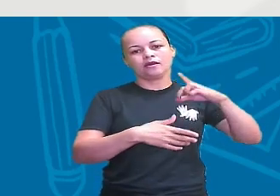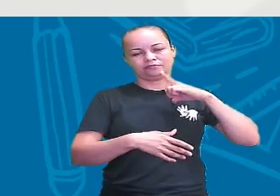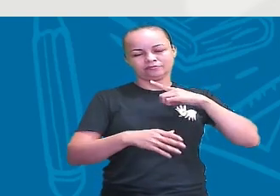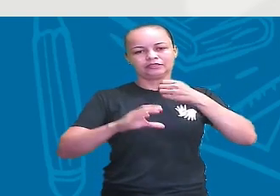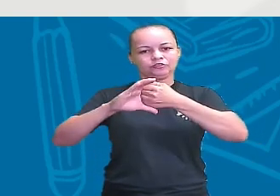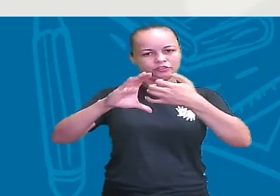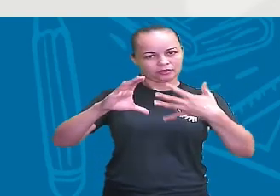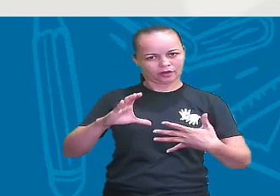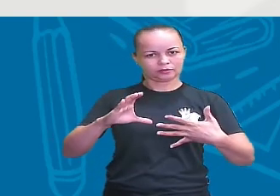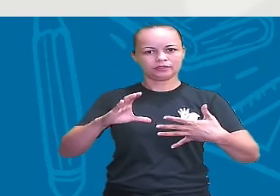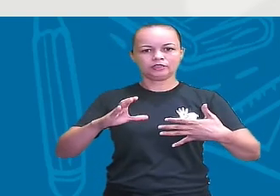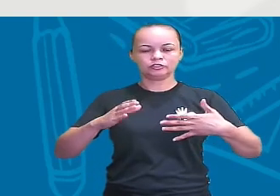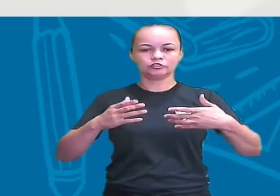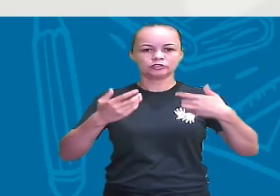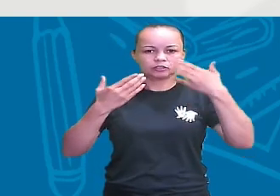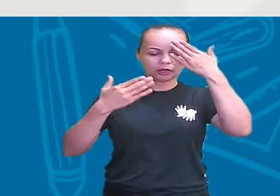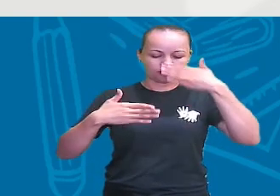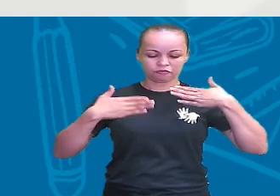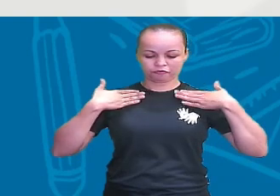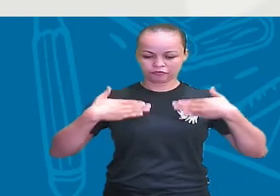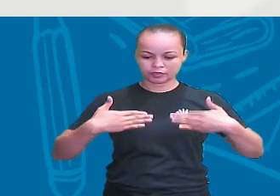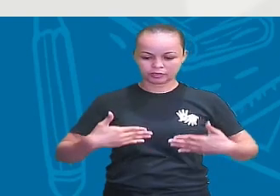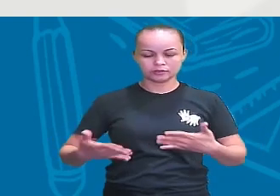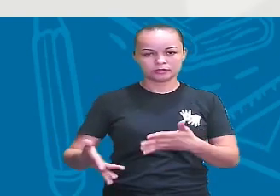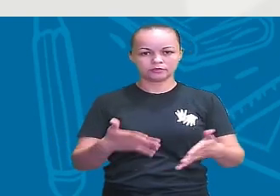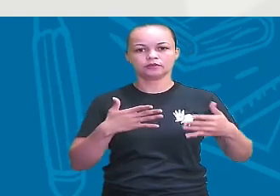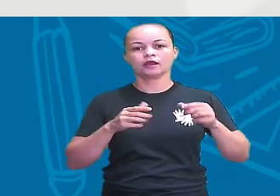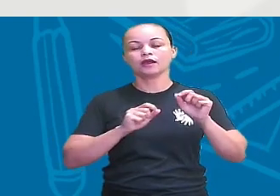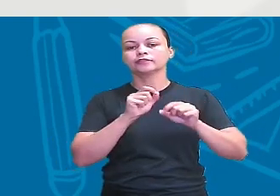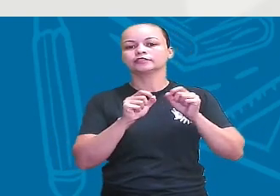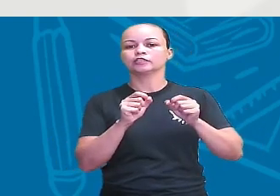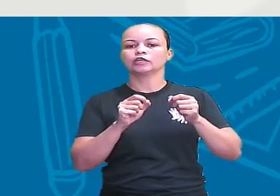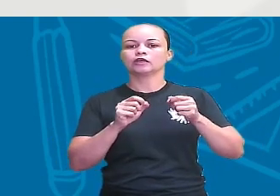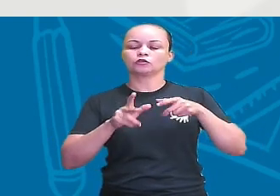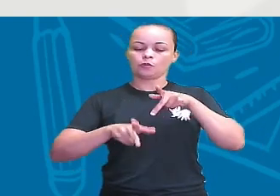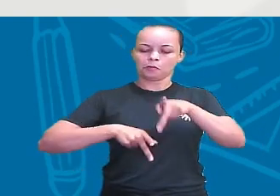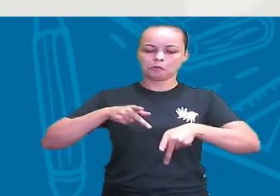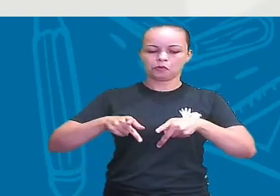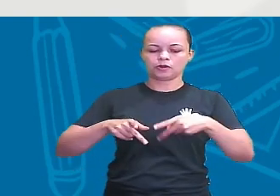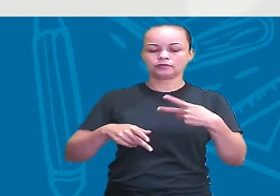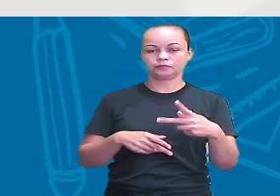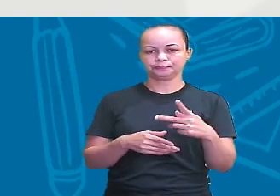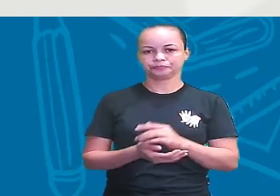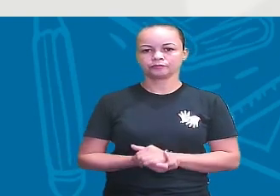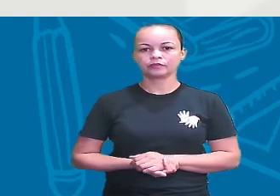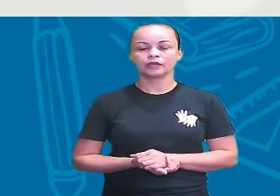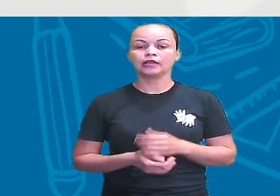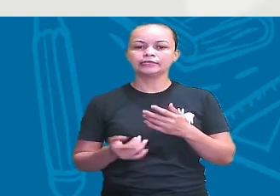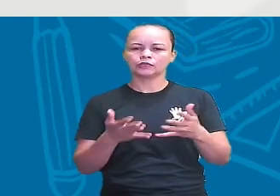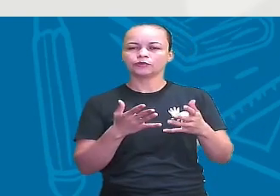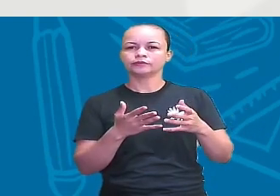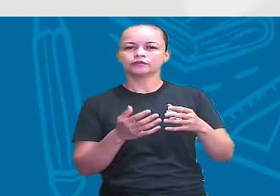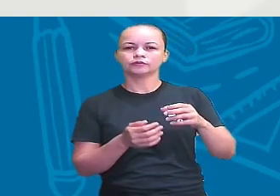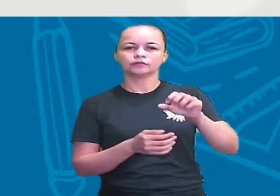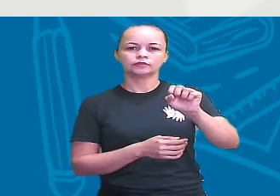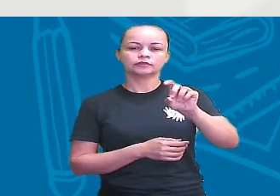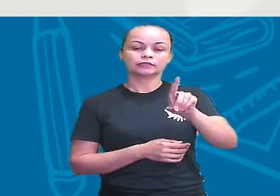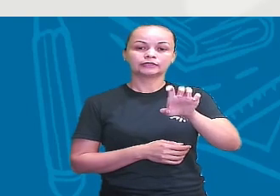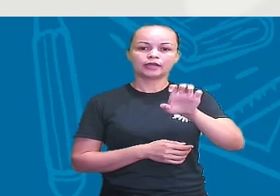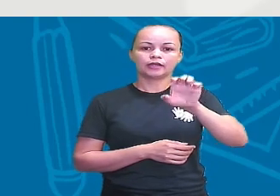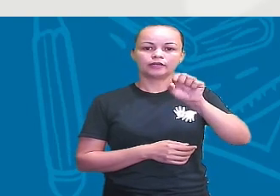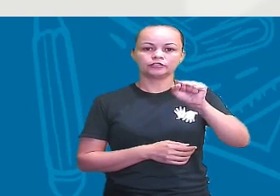que são semelhantes a essas populações, né? Ou seja, eles têm, eles são descendentes dessas